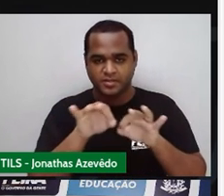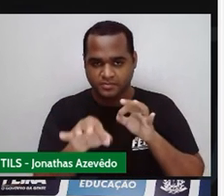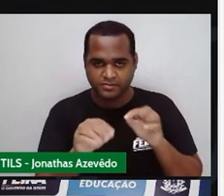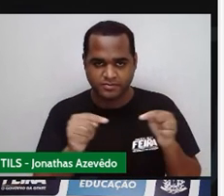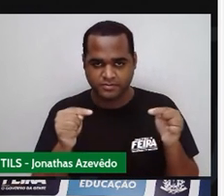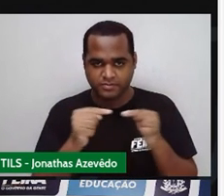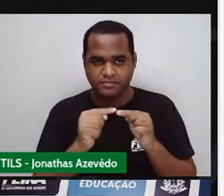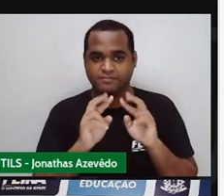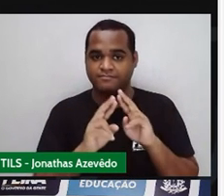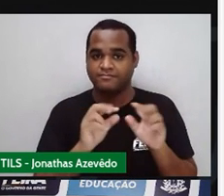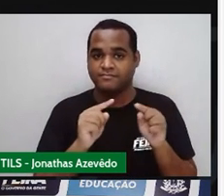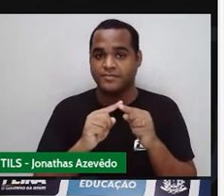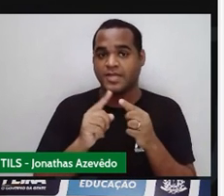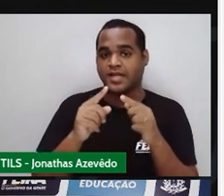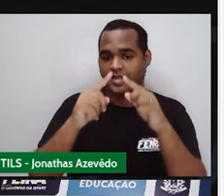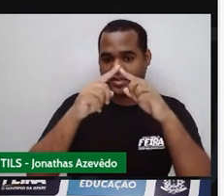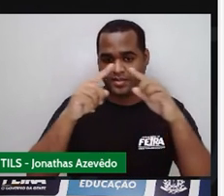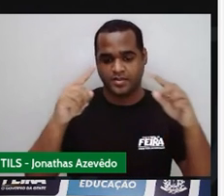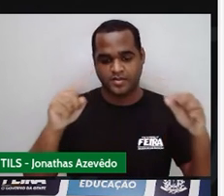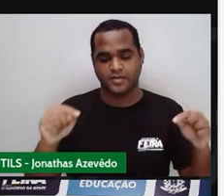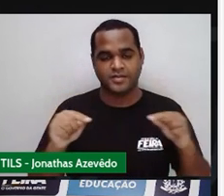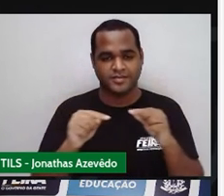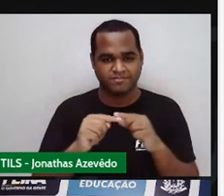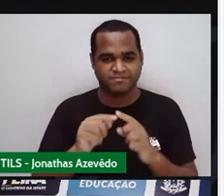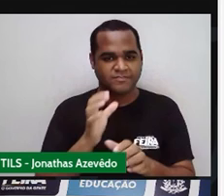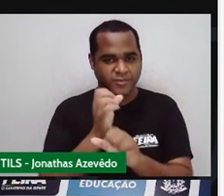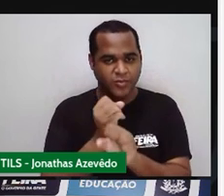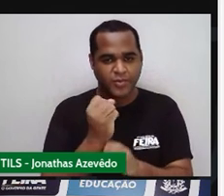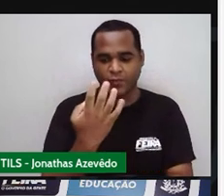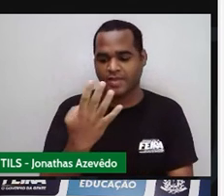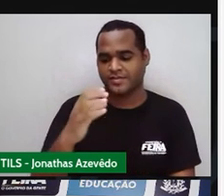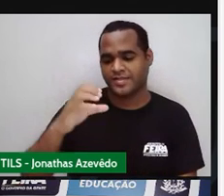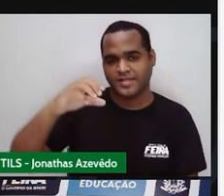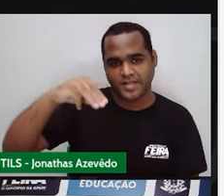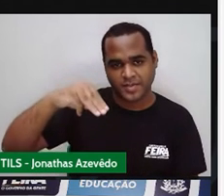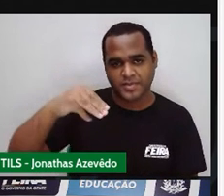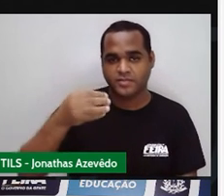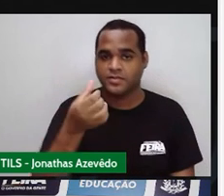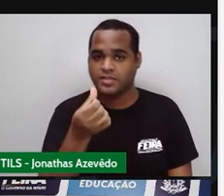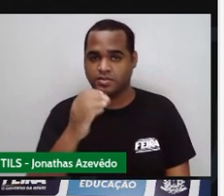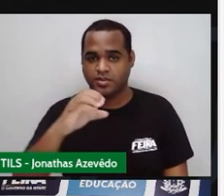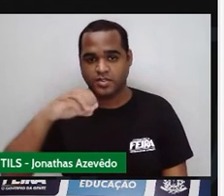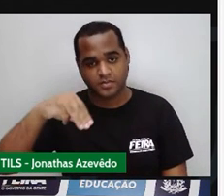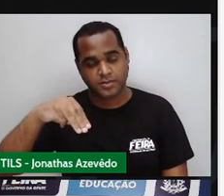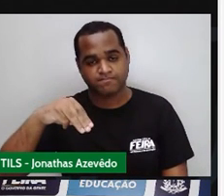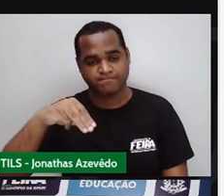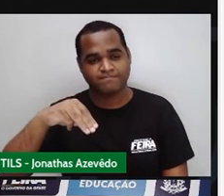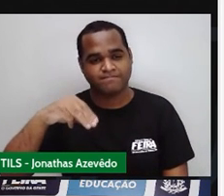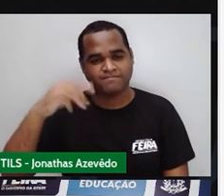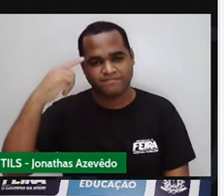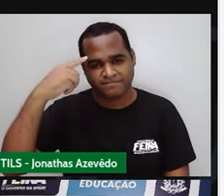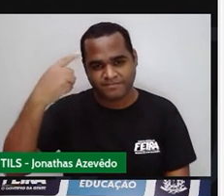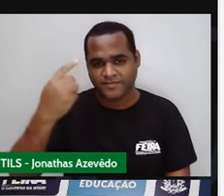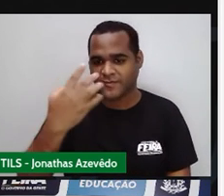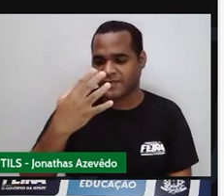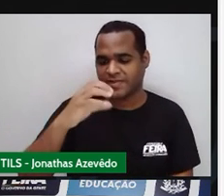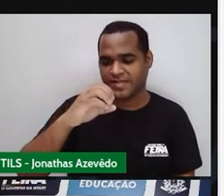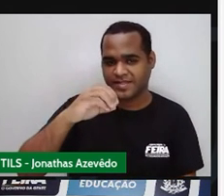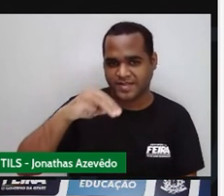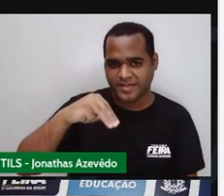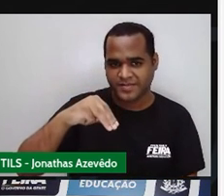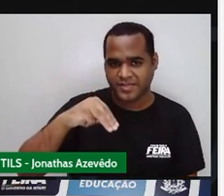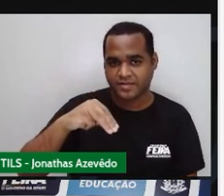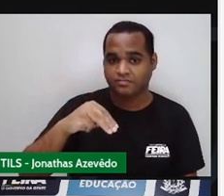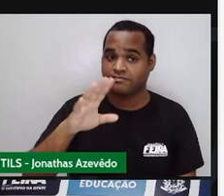Considere um trapézio com bases de medida, 4 centímetros e 6 centímetros. Então você já pensa, o 4 centímetros